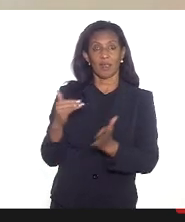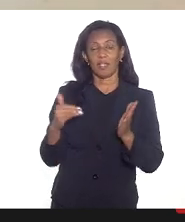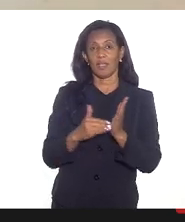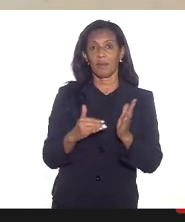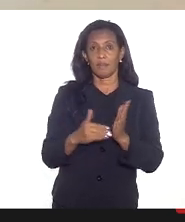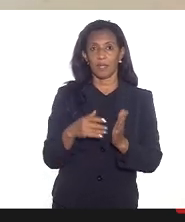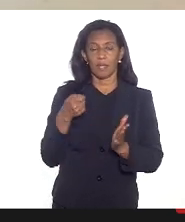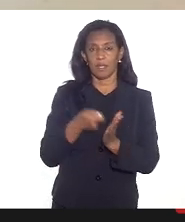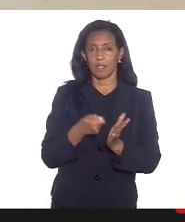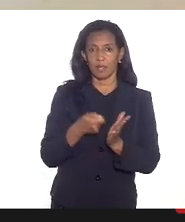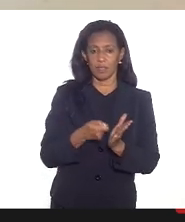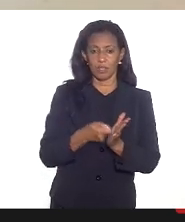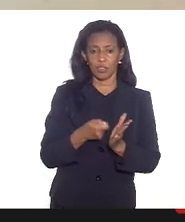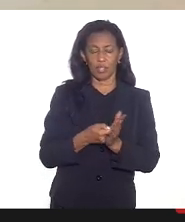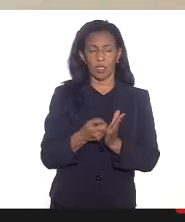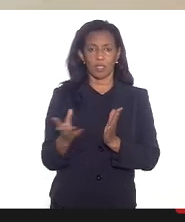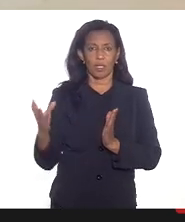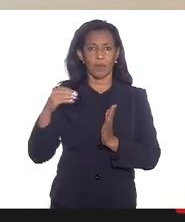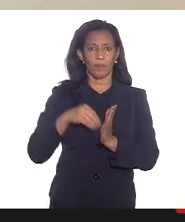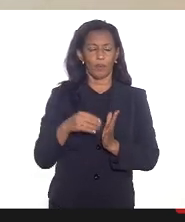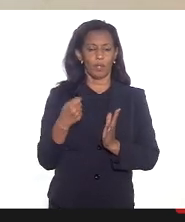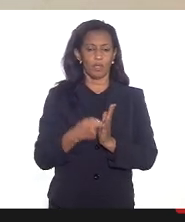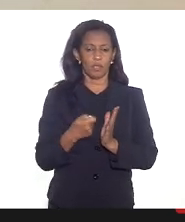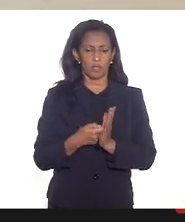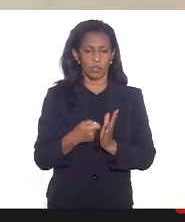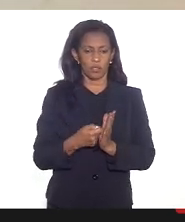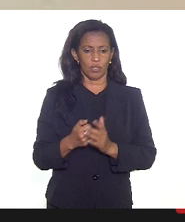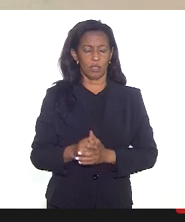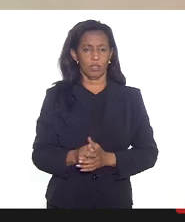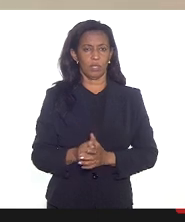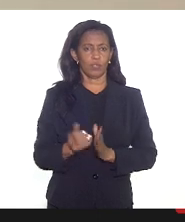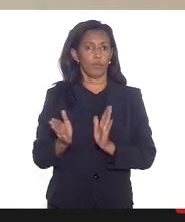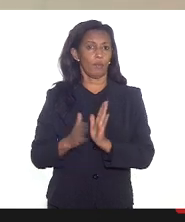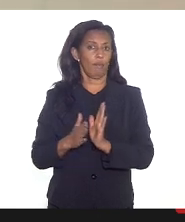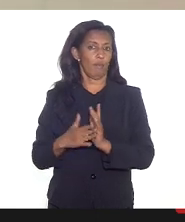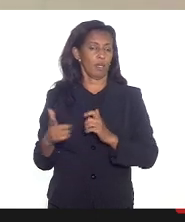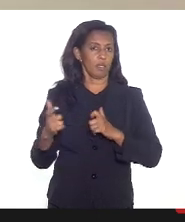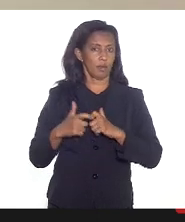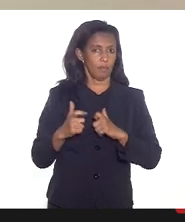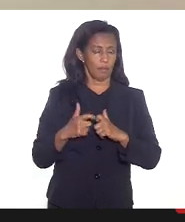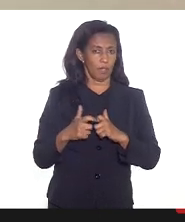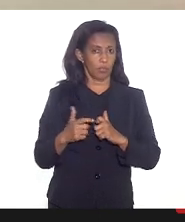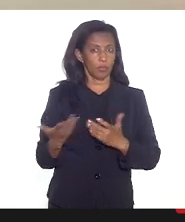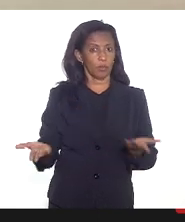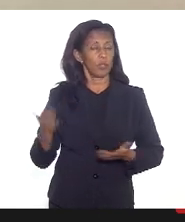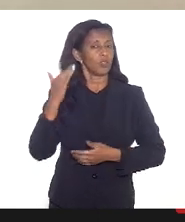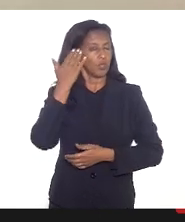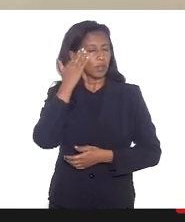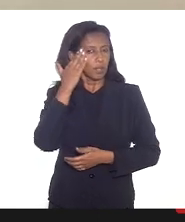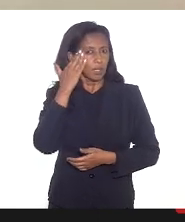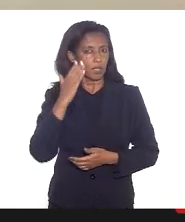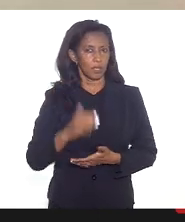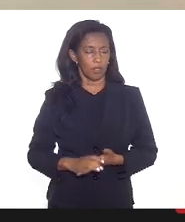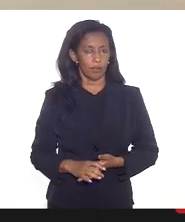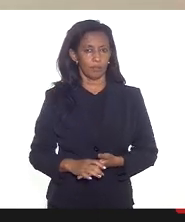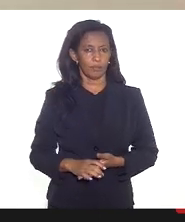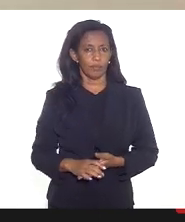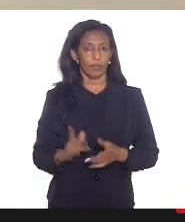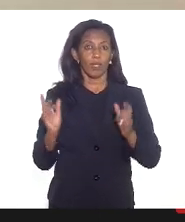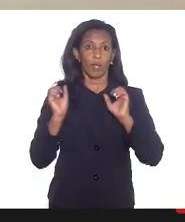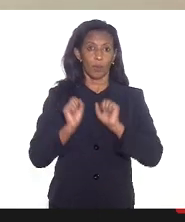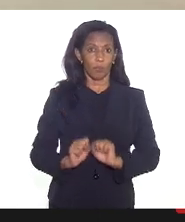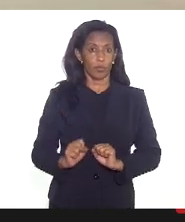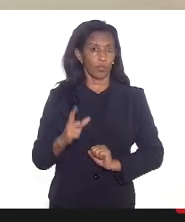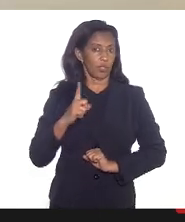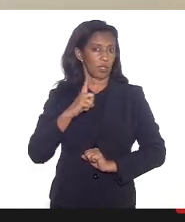a exigência que coloca a exigência do parecer médio então a gente entendeu que que poderia